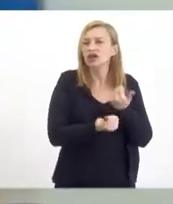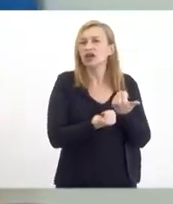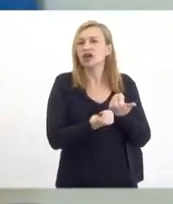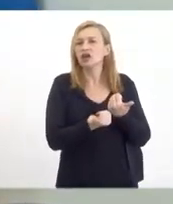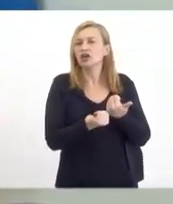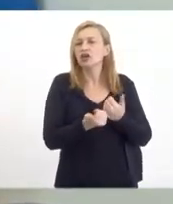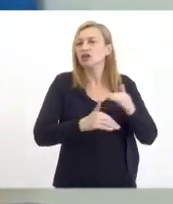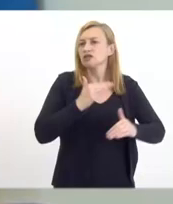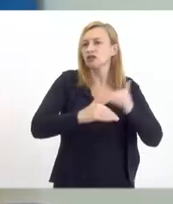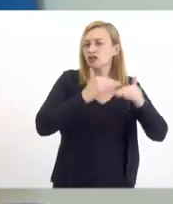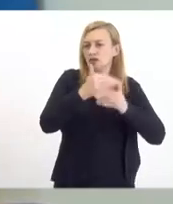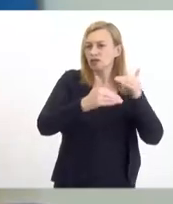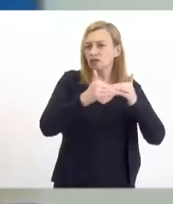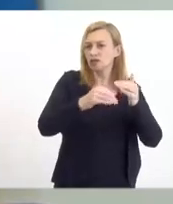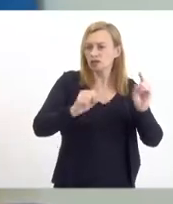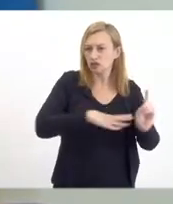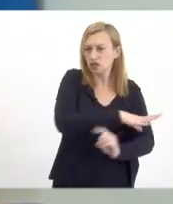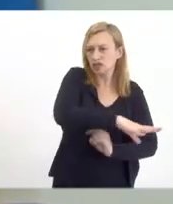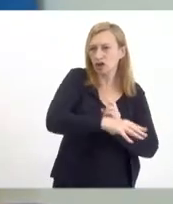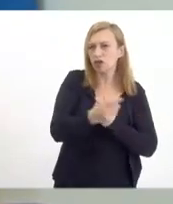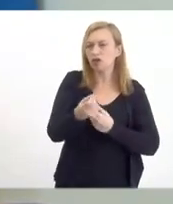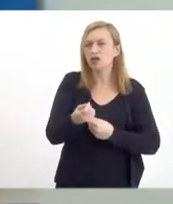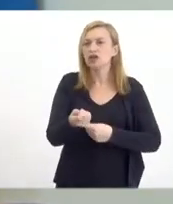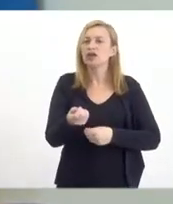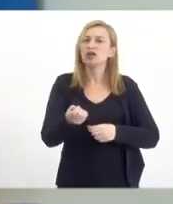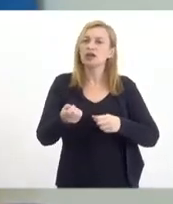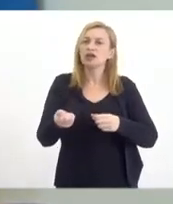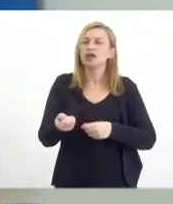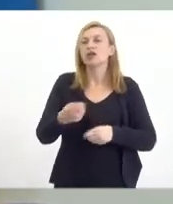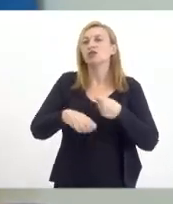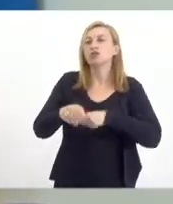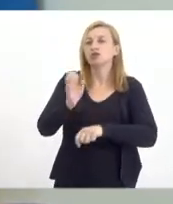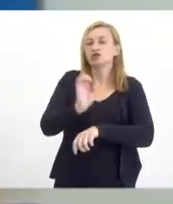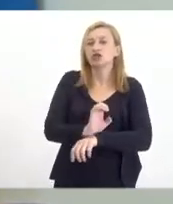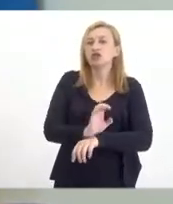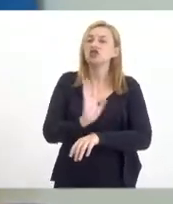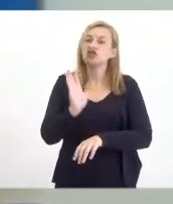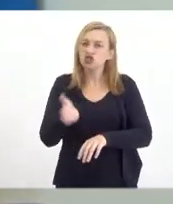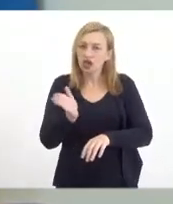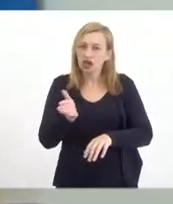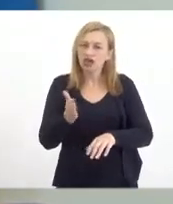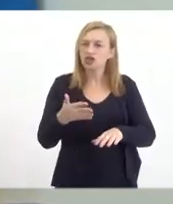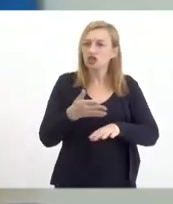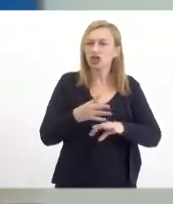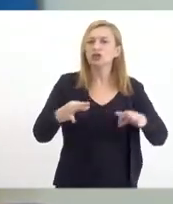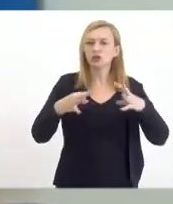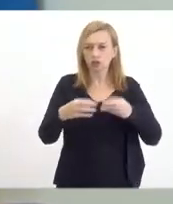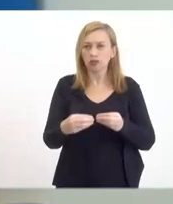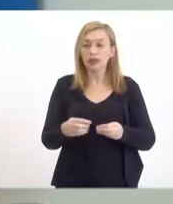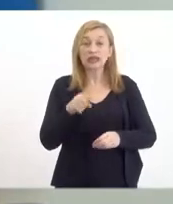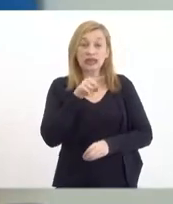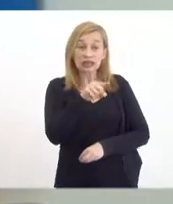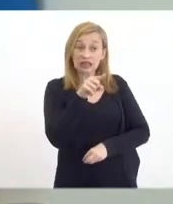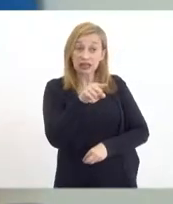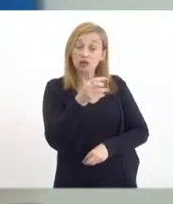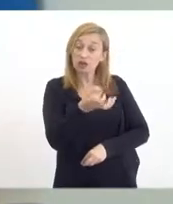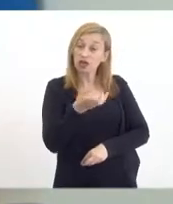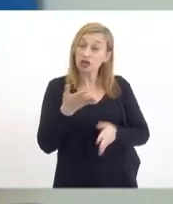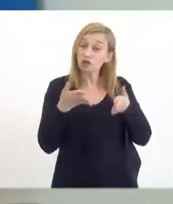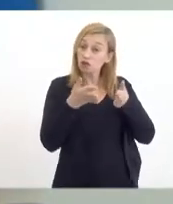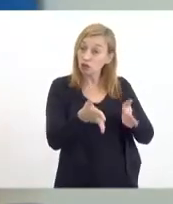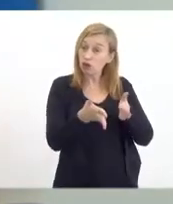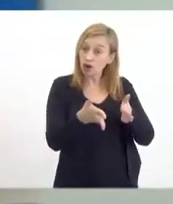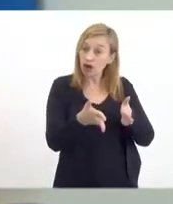e econômico do Estado, ele já perpassa os outros cinco. E nesse ponto aqui, que eu queria focar